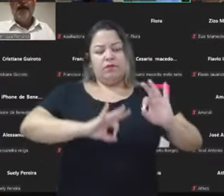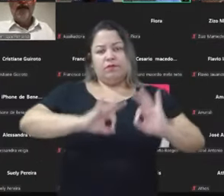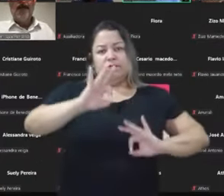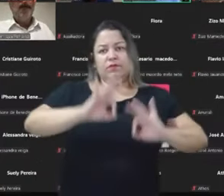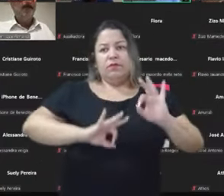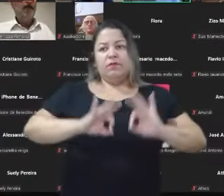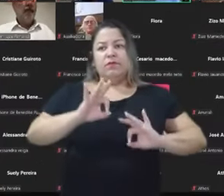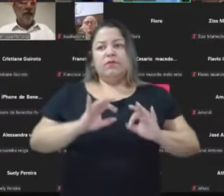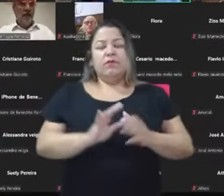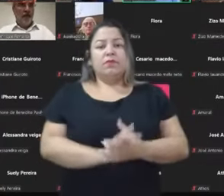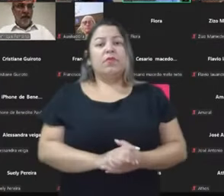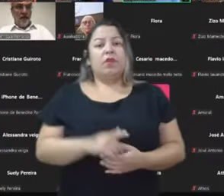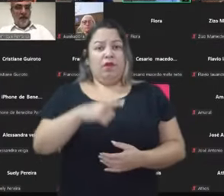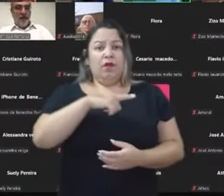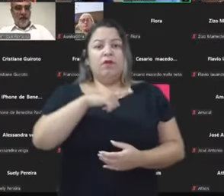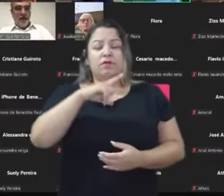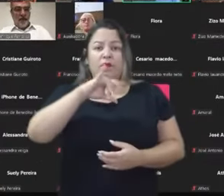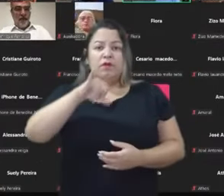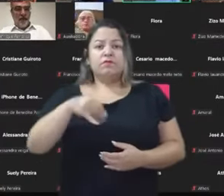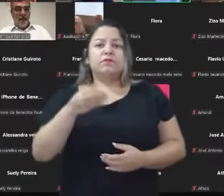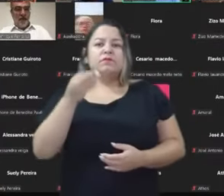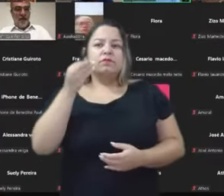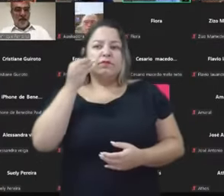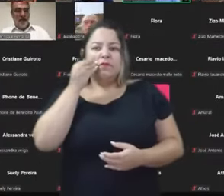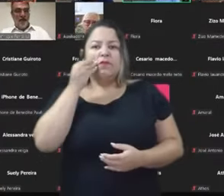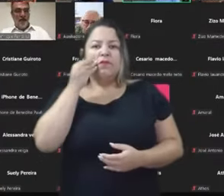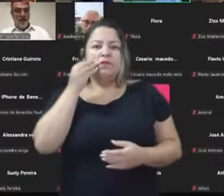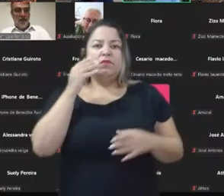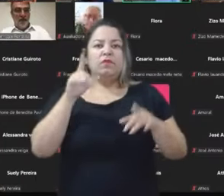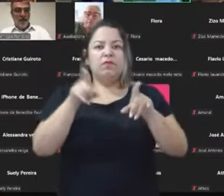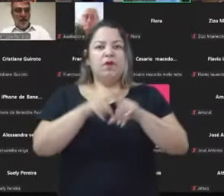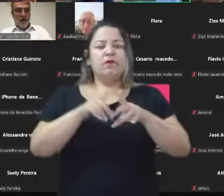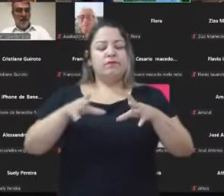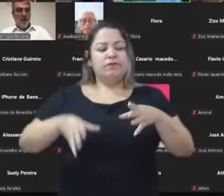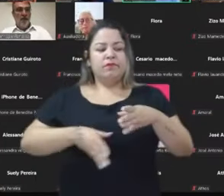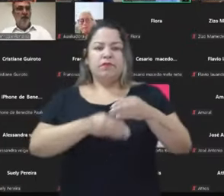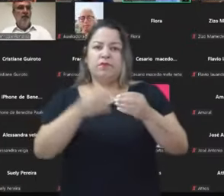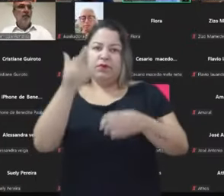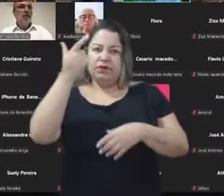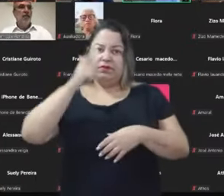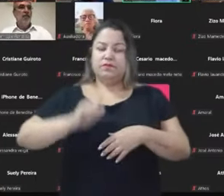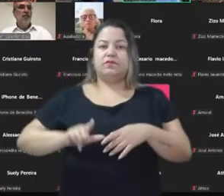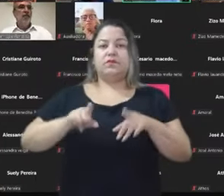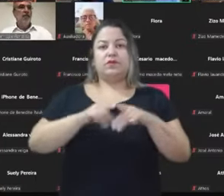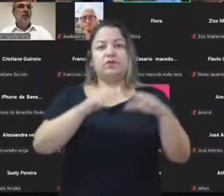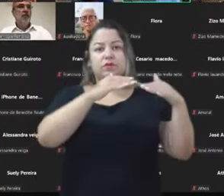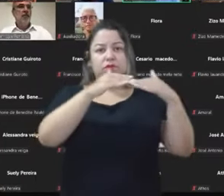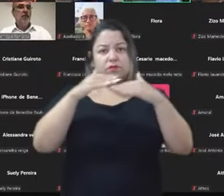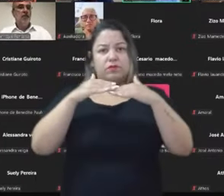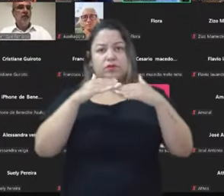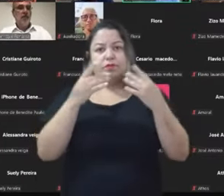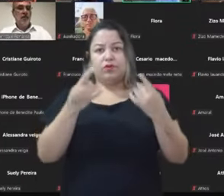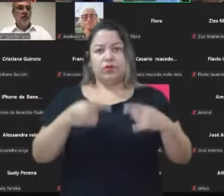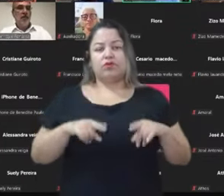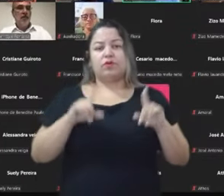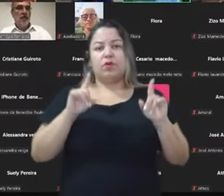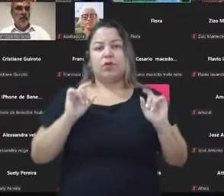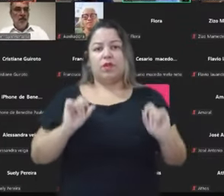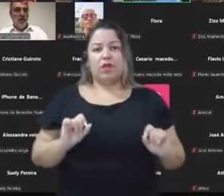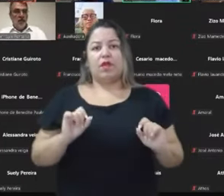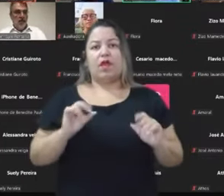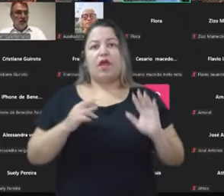Aliás, temos um momento oportuno, que exatamente nos coloca novamente na ofensiva da disputa política, que é a